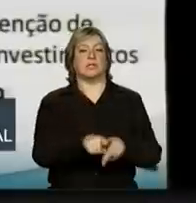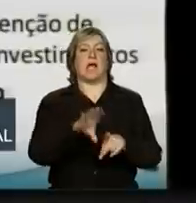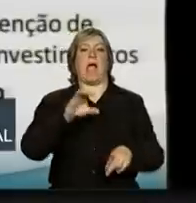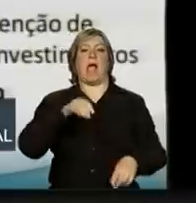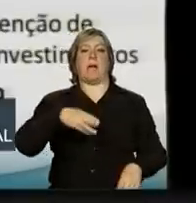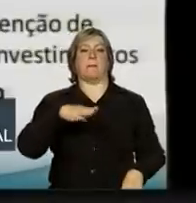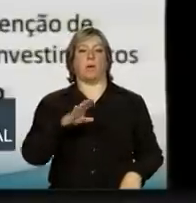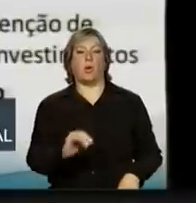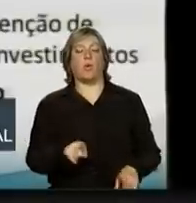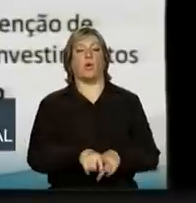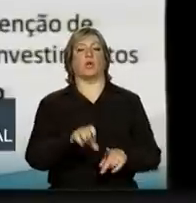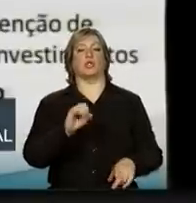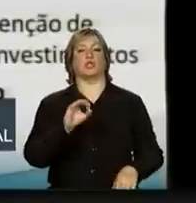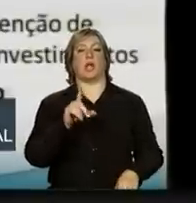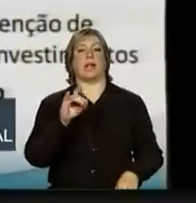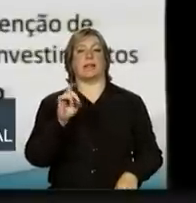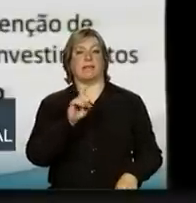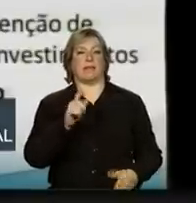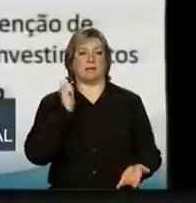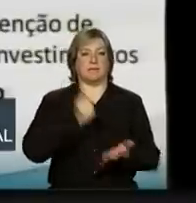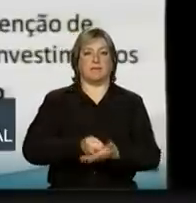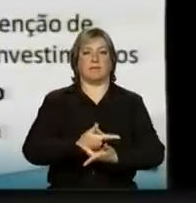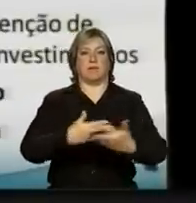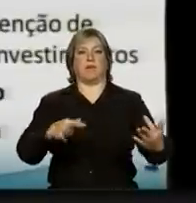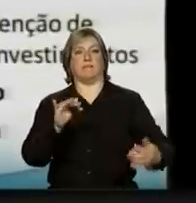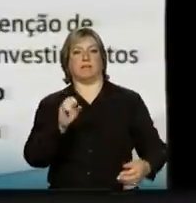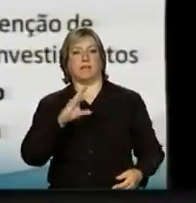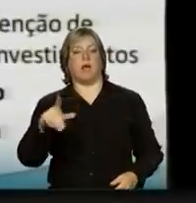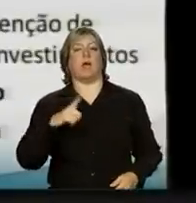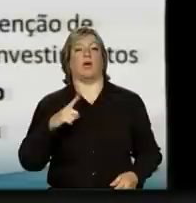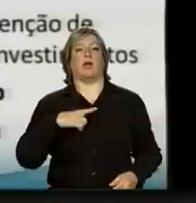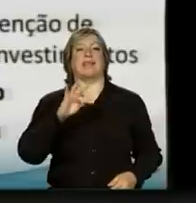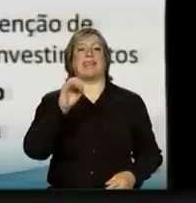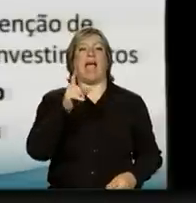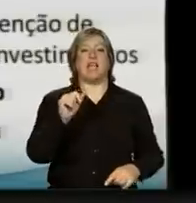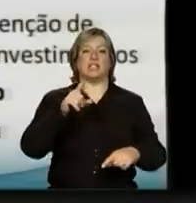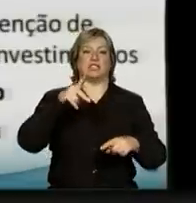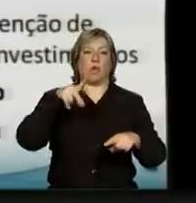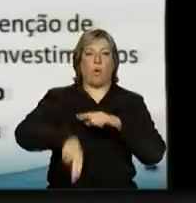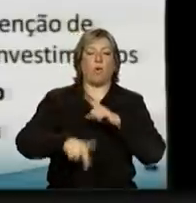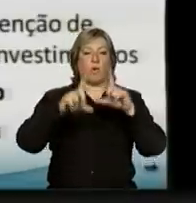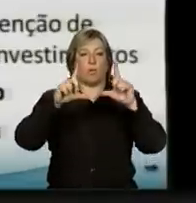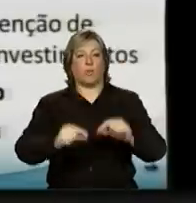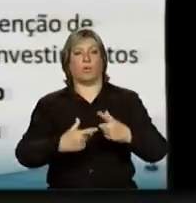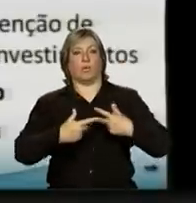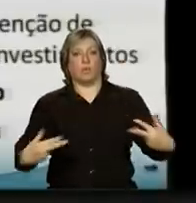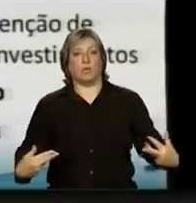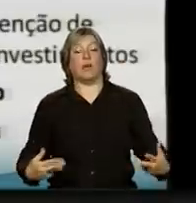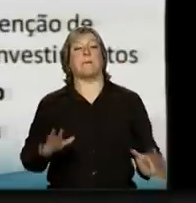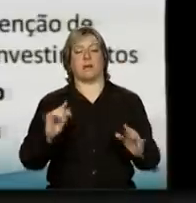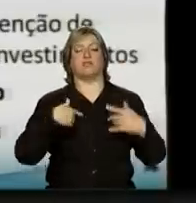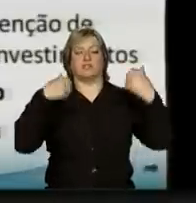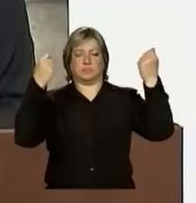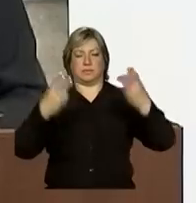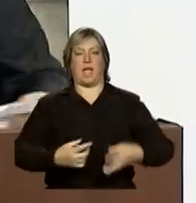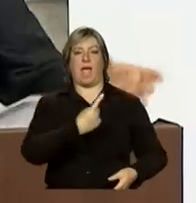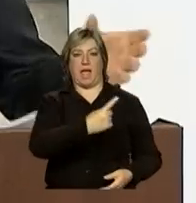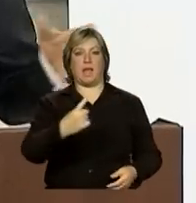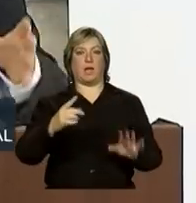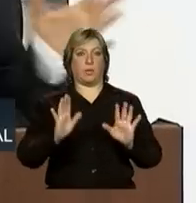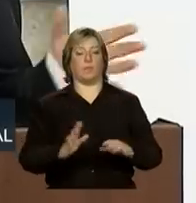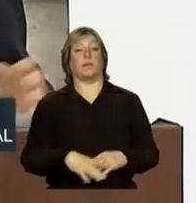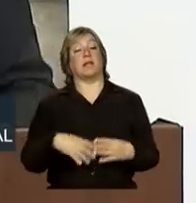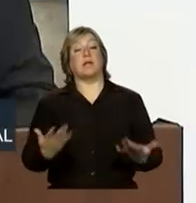solidez fiscal, desoneração, redução de custos, mas eu vou detalhar cada uma delas. Então,